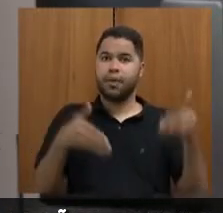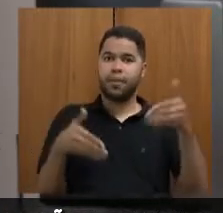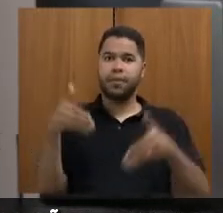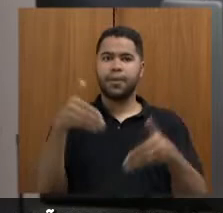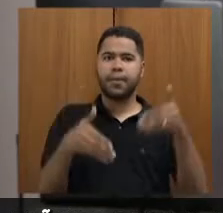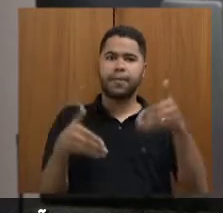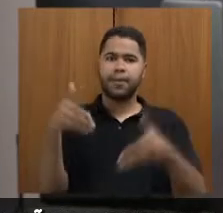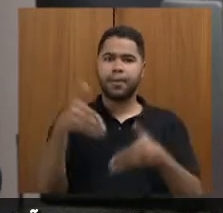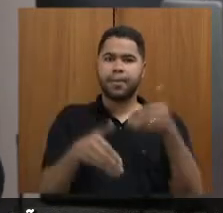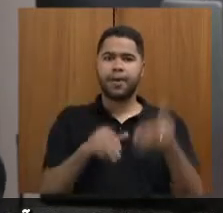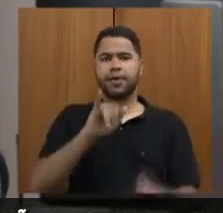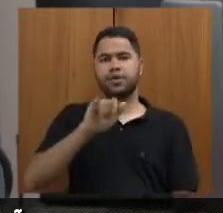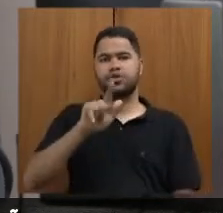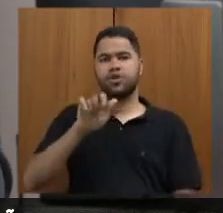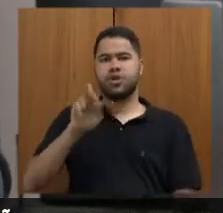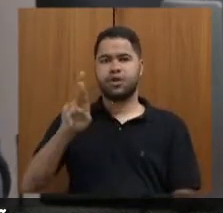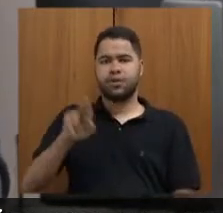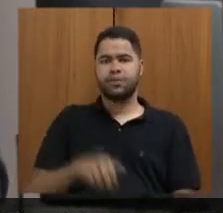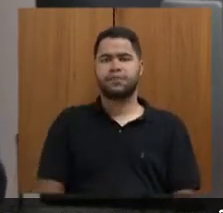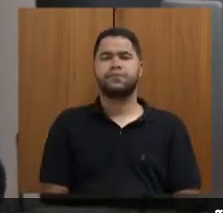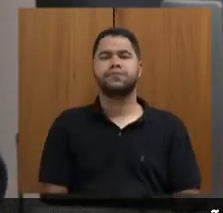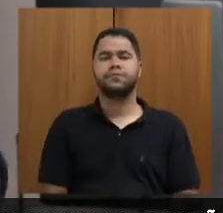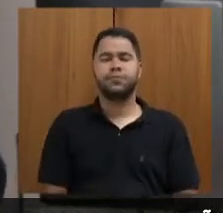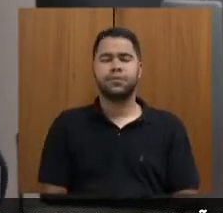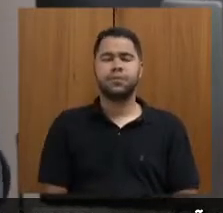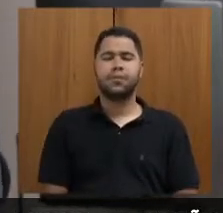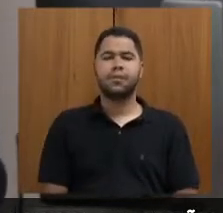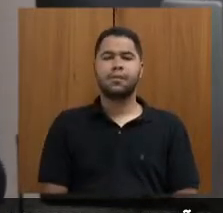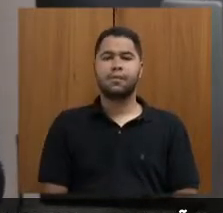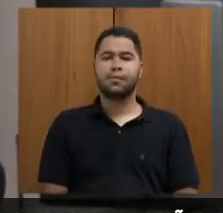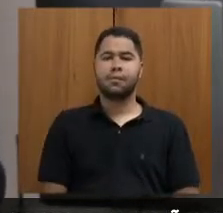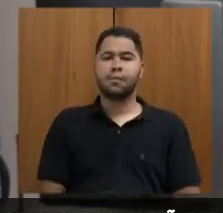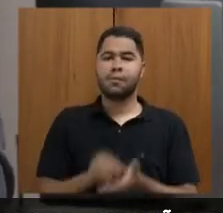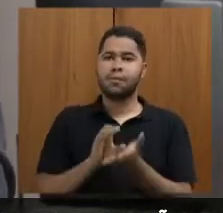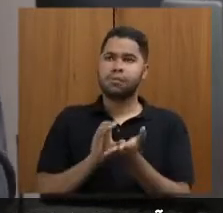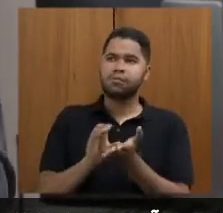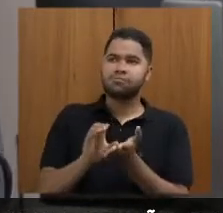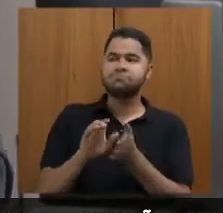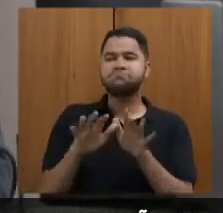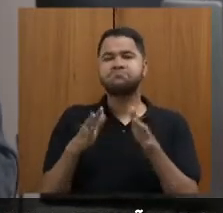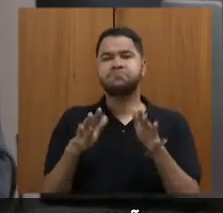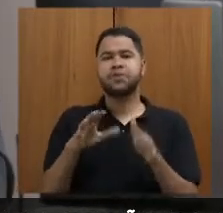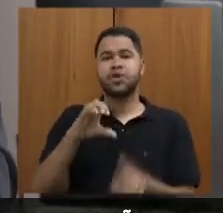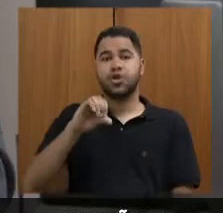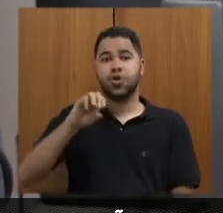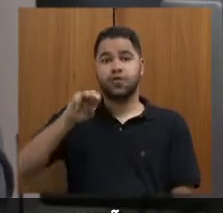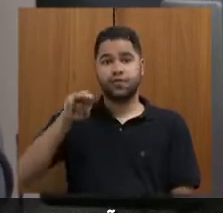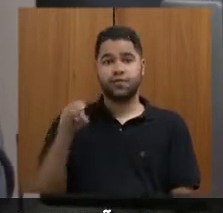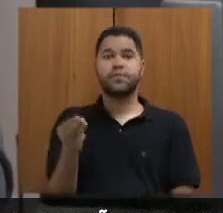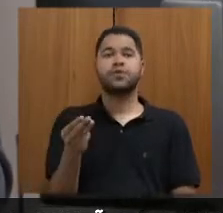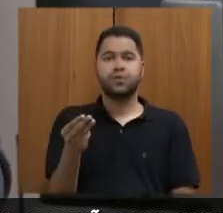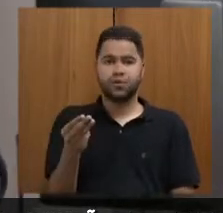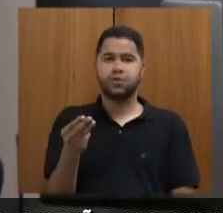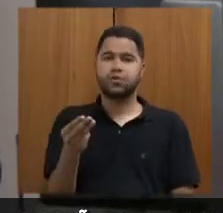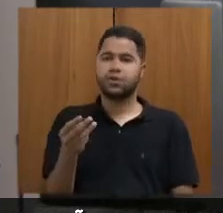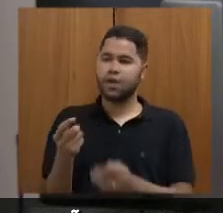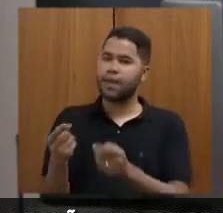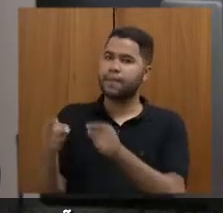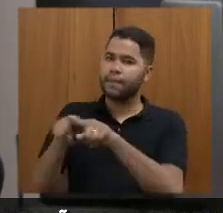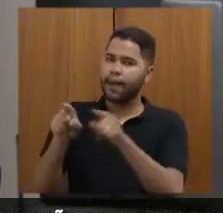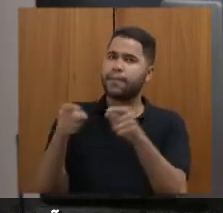as nossas IGRs. Pode passar? Um investimento de aproximadamente 9 milhões, firmados em parcerias.